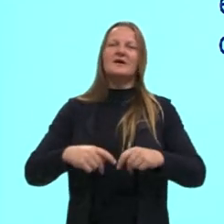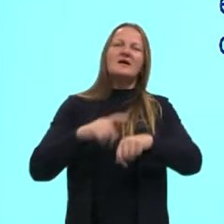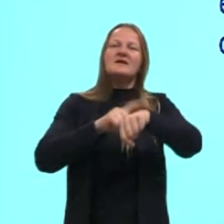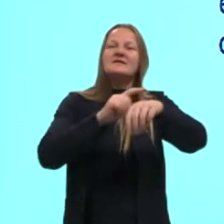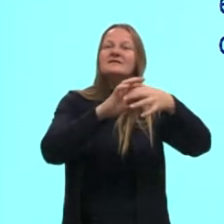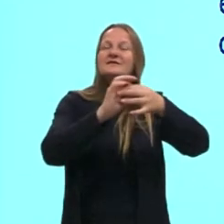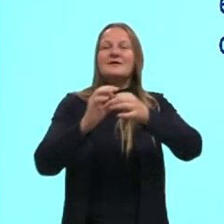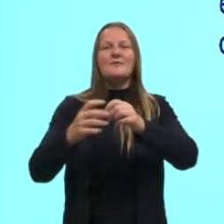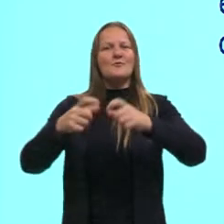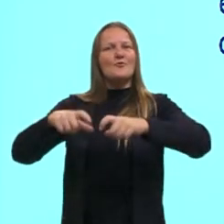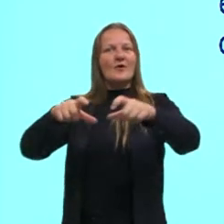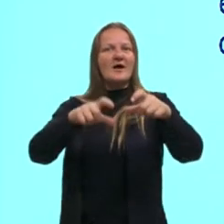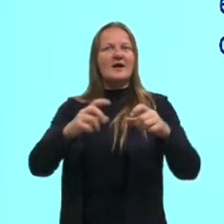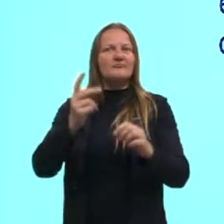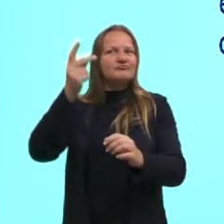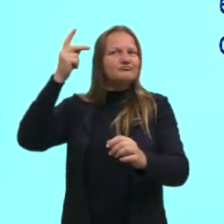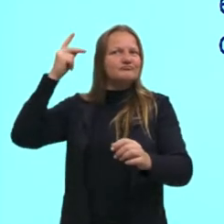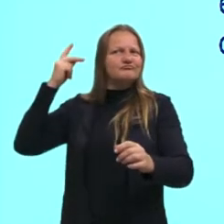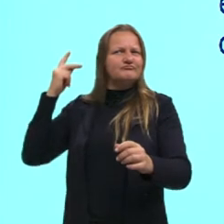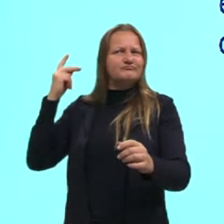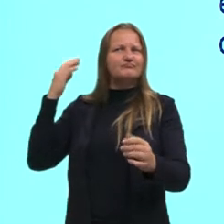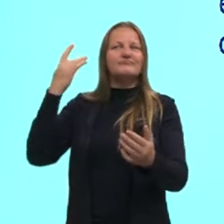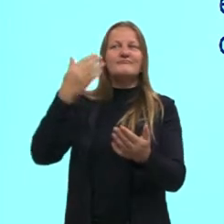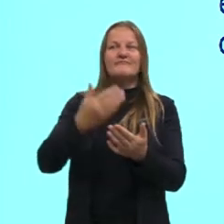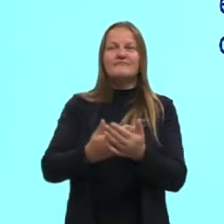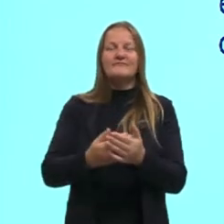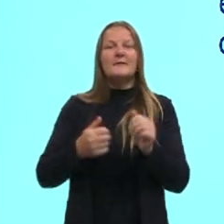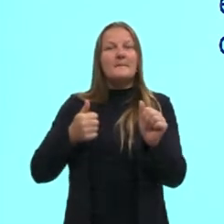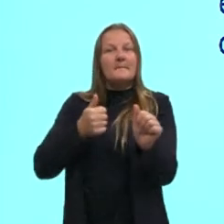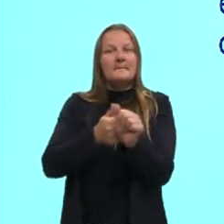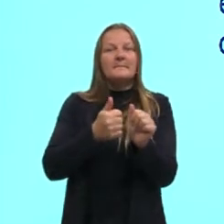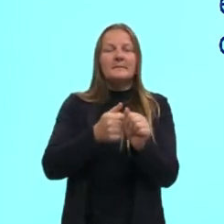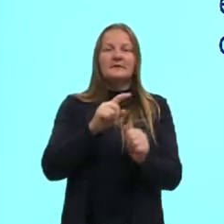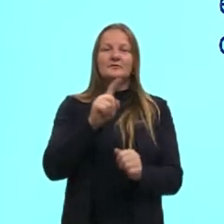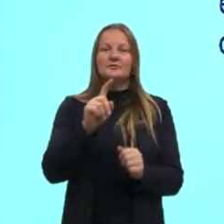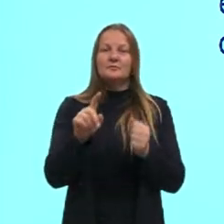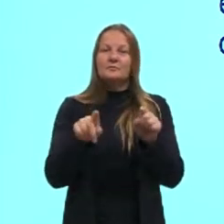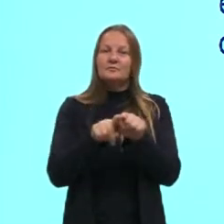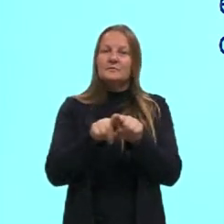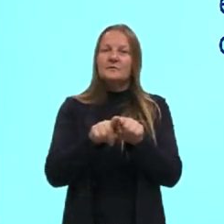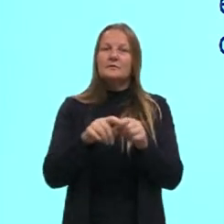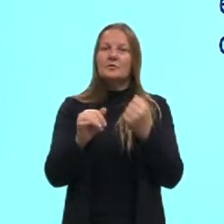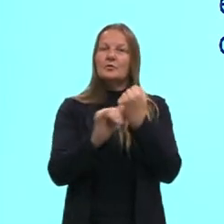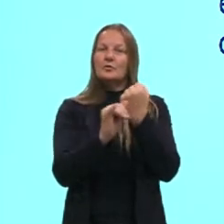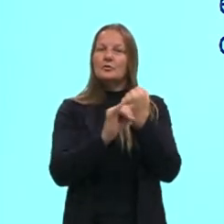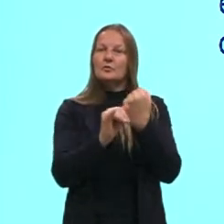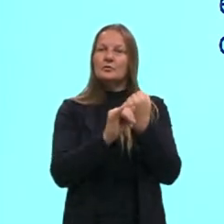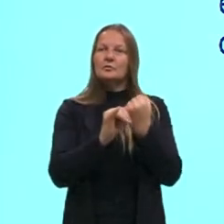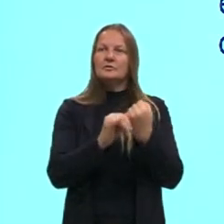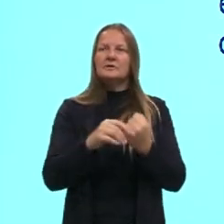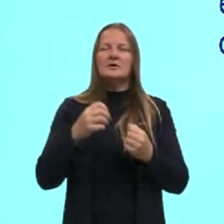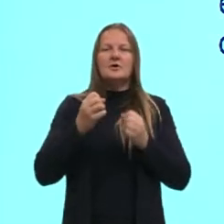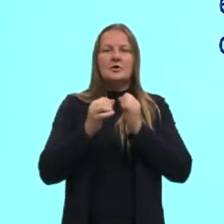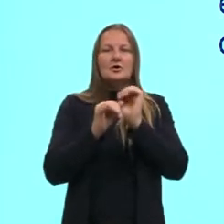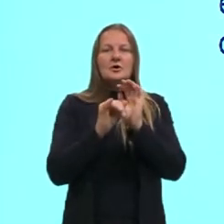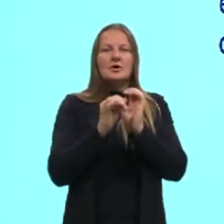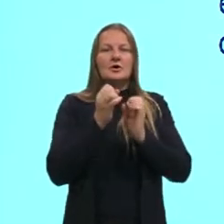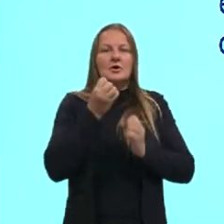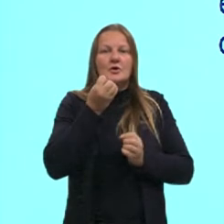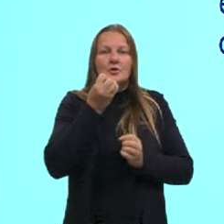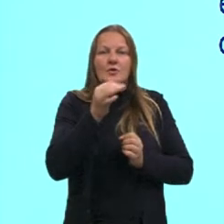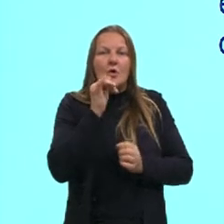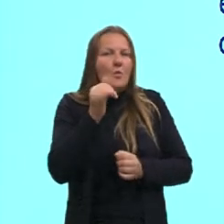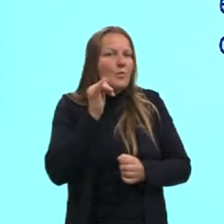e espaço definidos. Ela vai se aproximar do que a gente vai chamar também de crônica narrativa, tá?